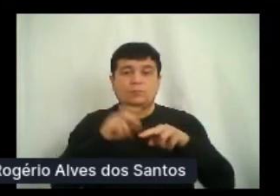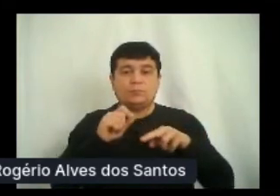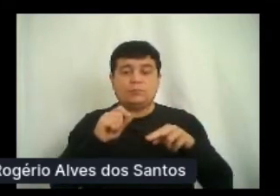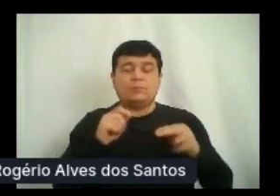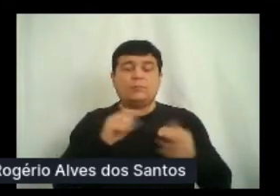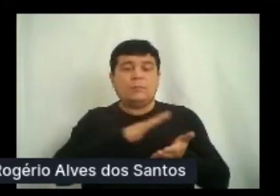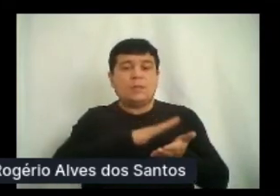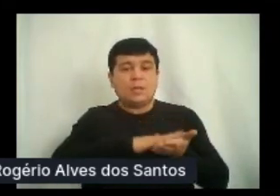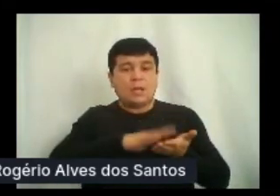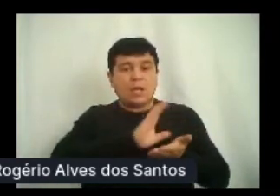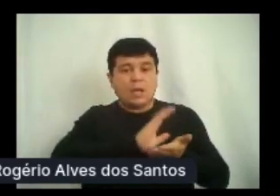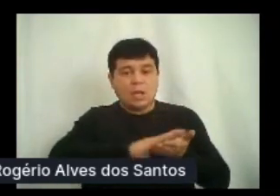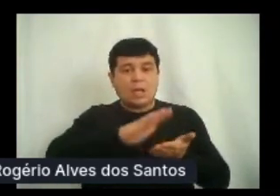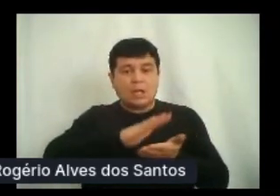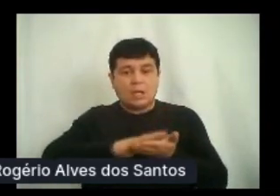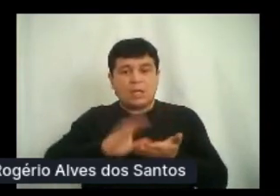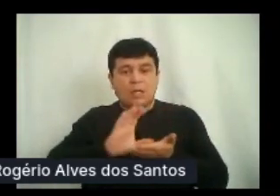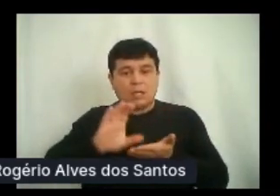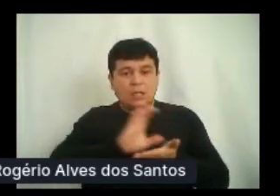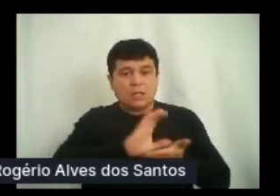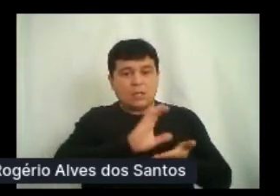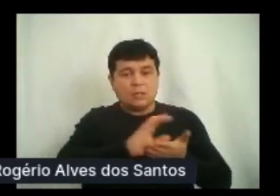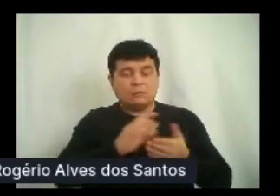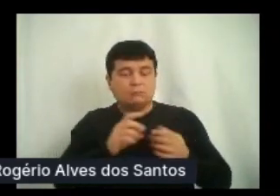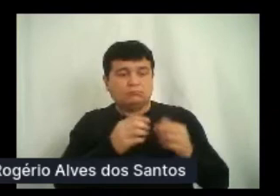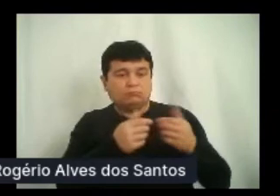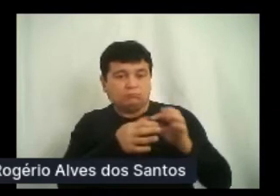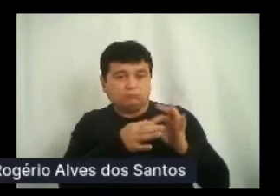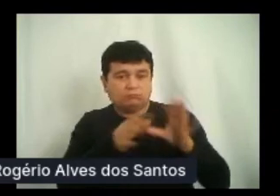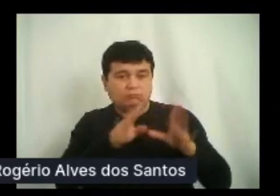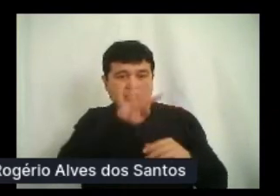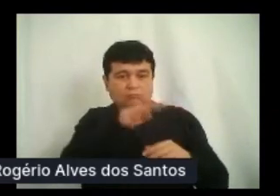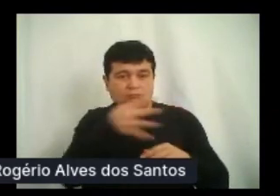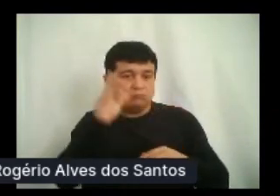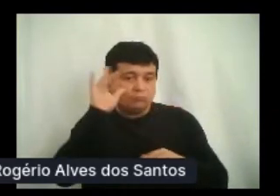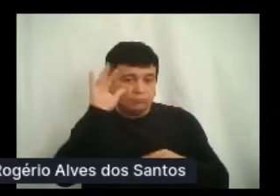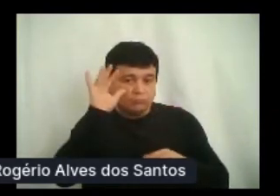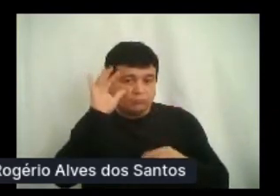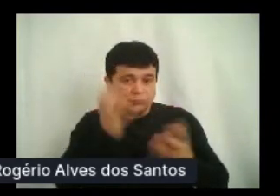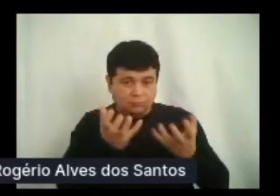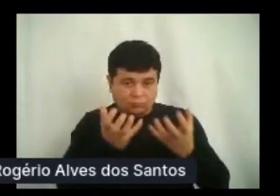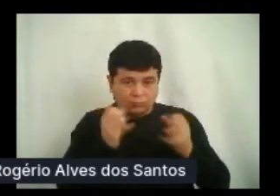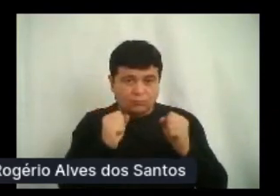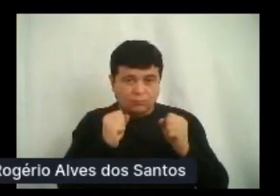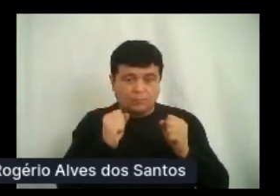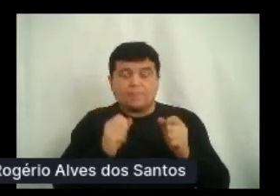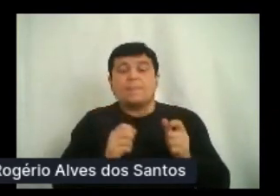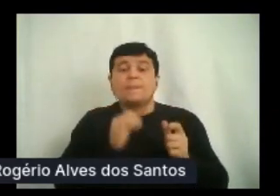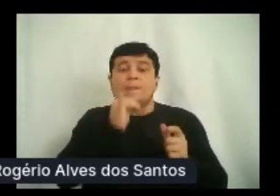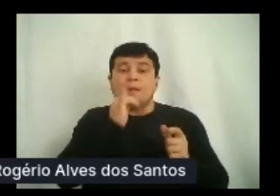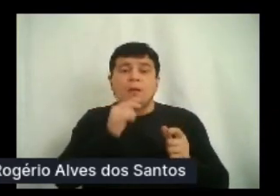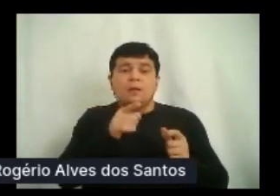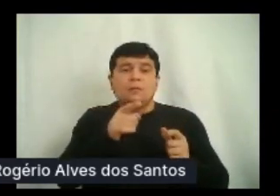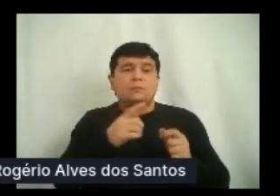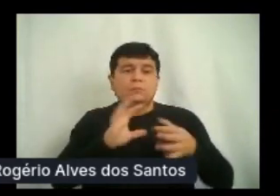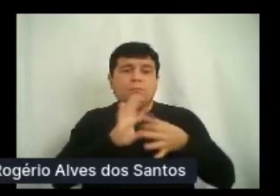disponível para qualquer pessoa que tenha interesse e queira verificá-la. Para receber o link da planilha, você pode